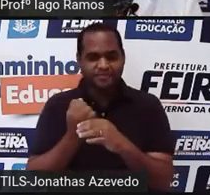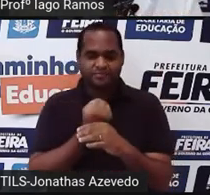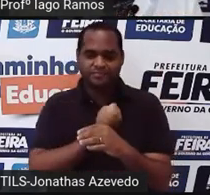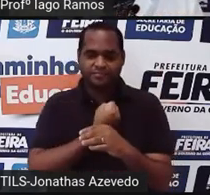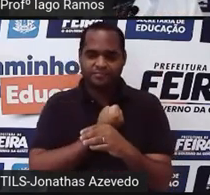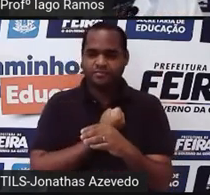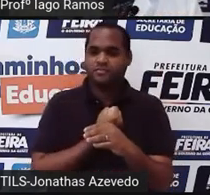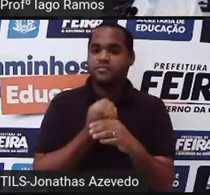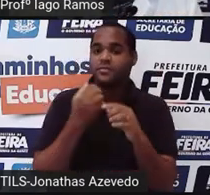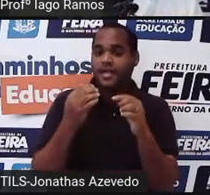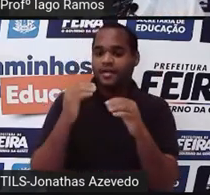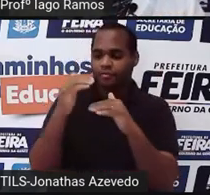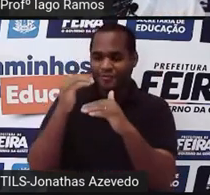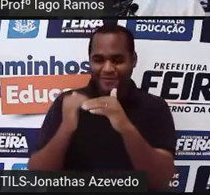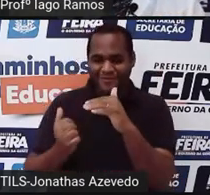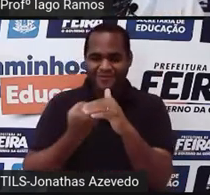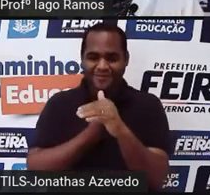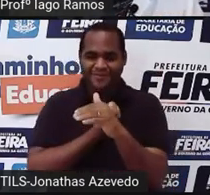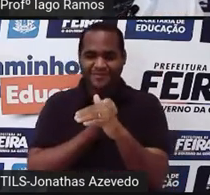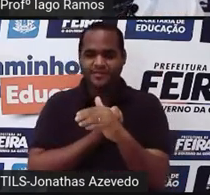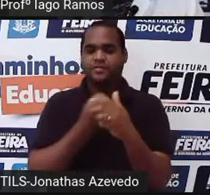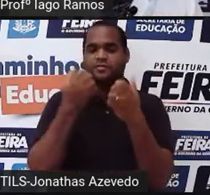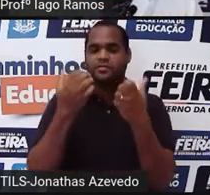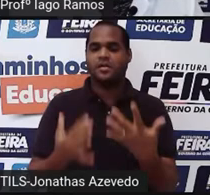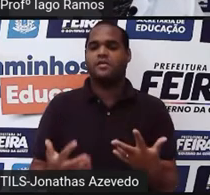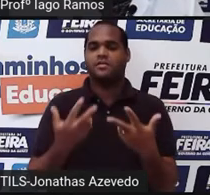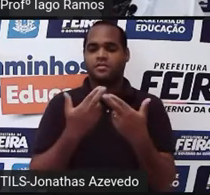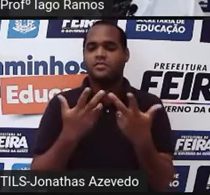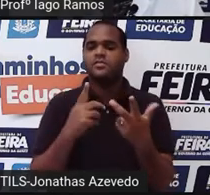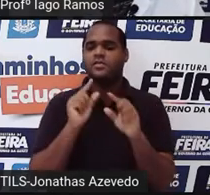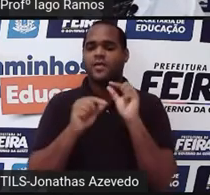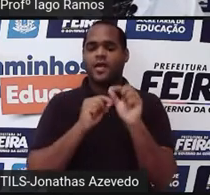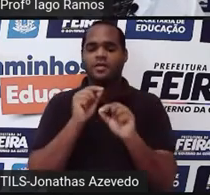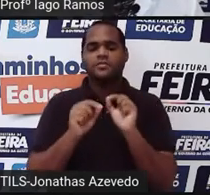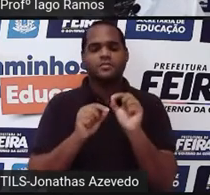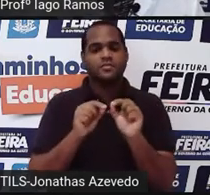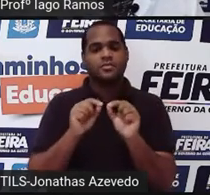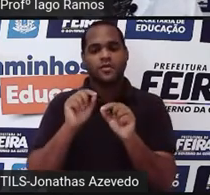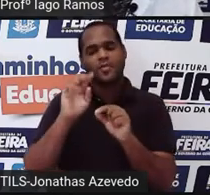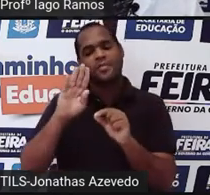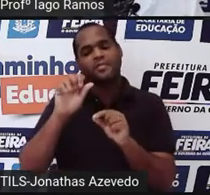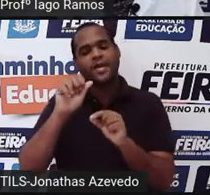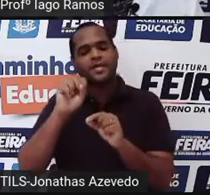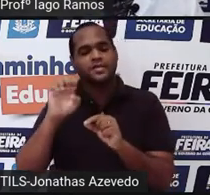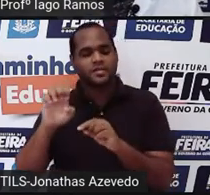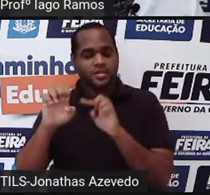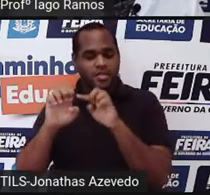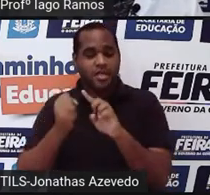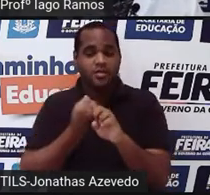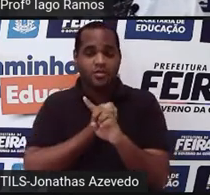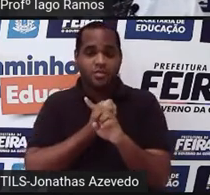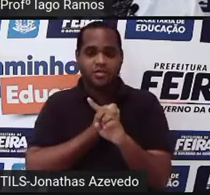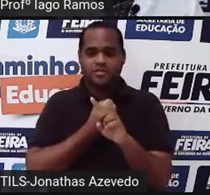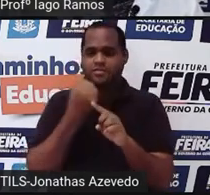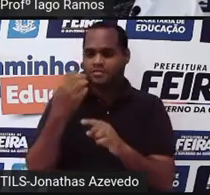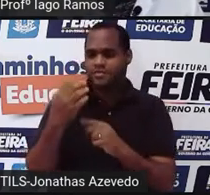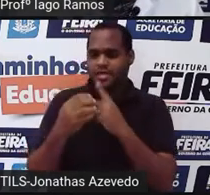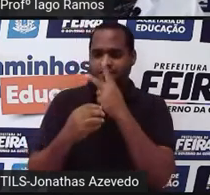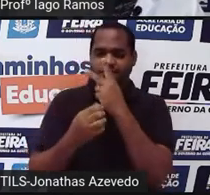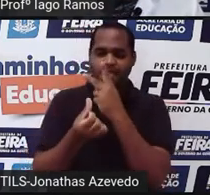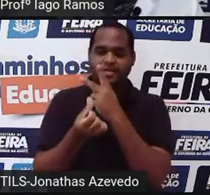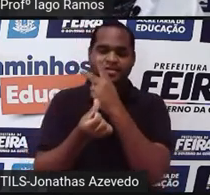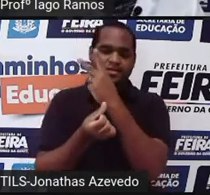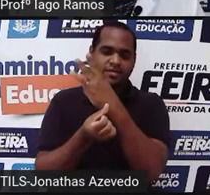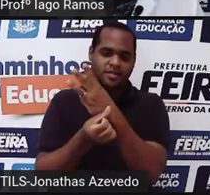número que fica embaixo é chamado de base. E tem um numerozinho pequeno que fica em cima